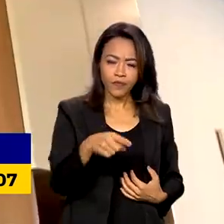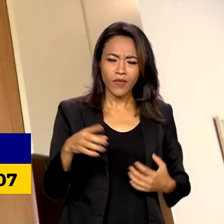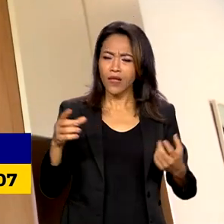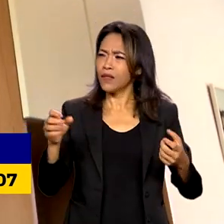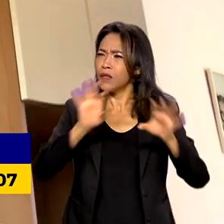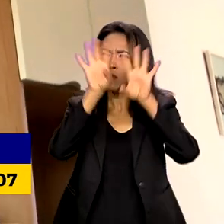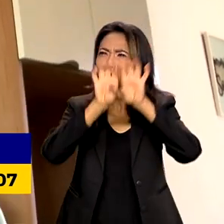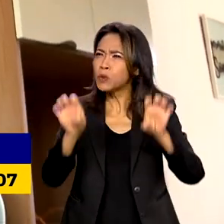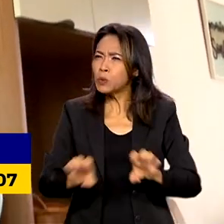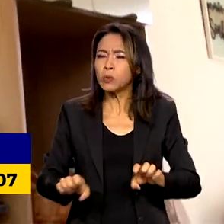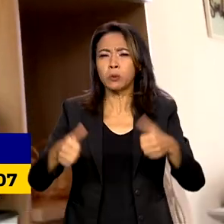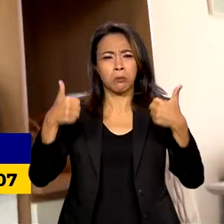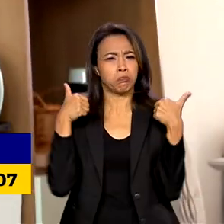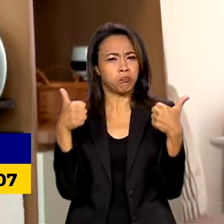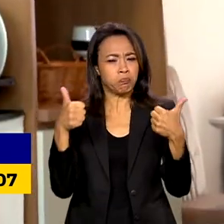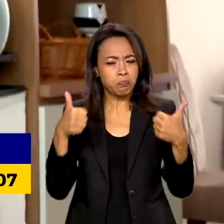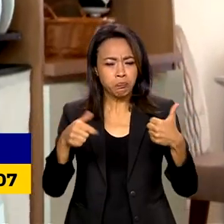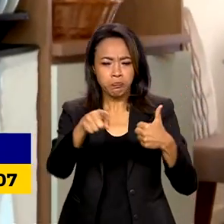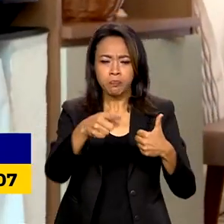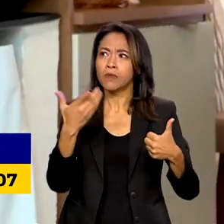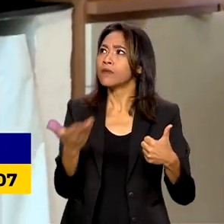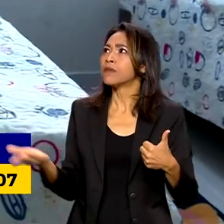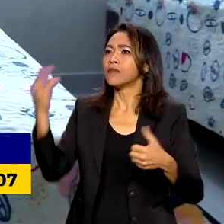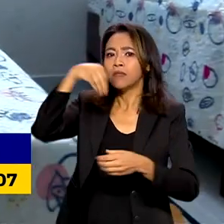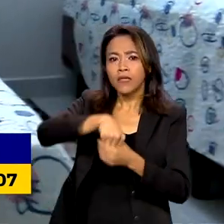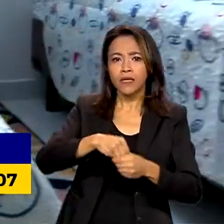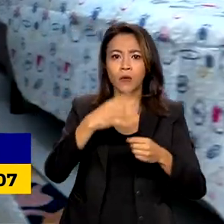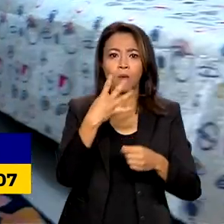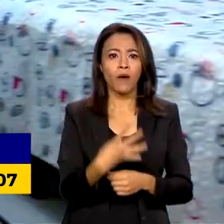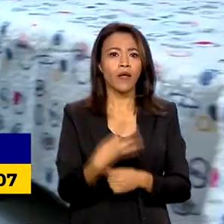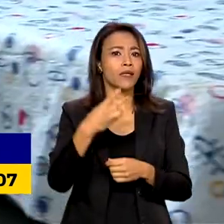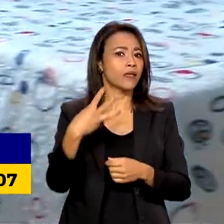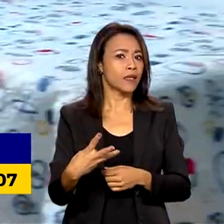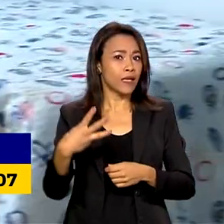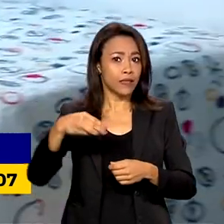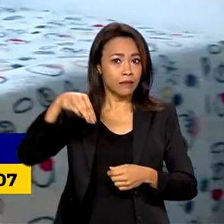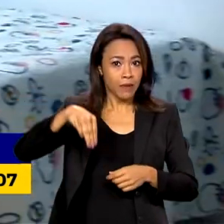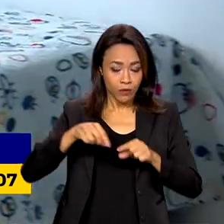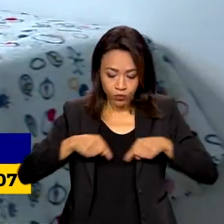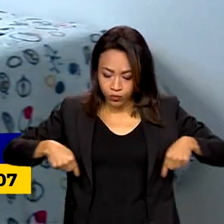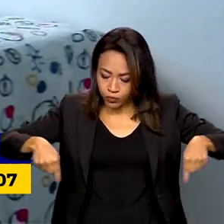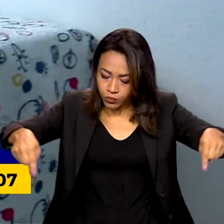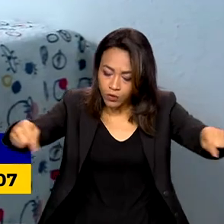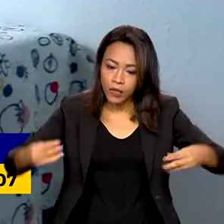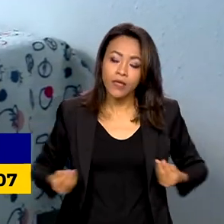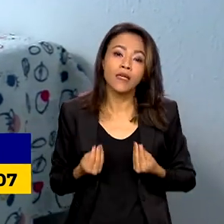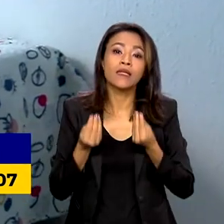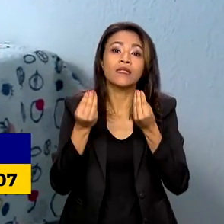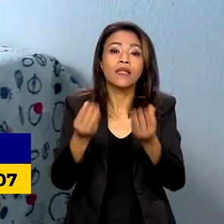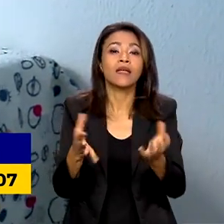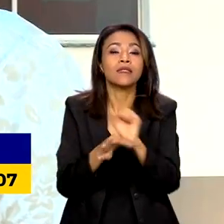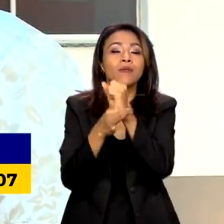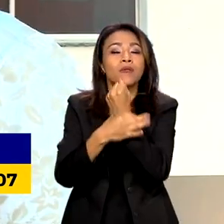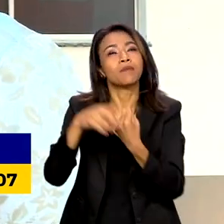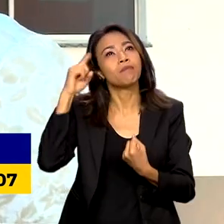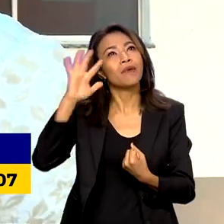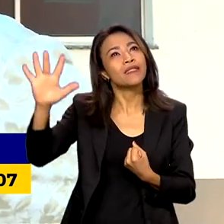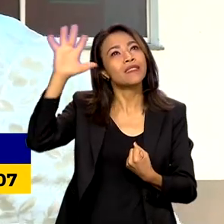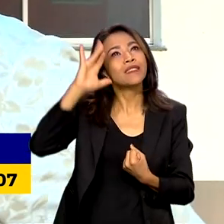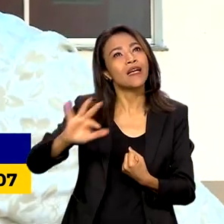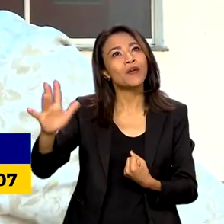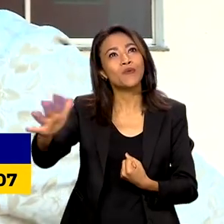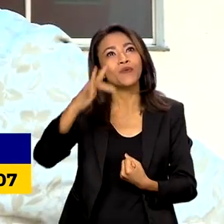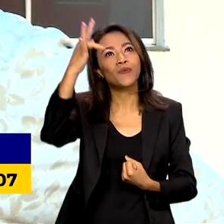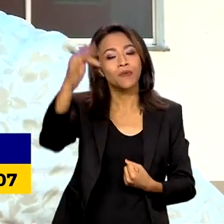quadra. Por dentro, mais de 43 metros quadrados que dão segurança para pensar no futuro. Eu moro de